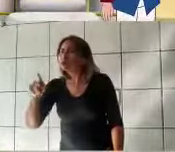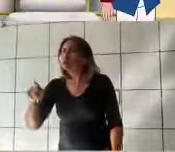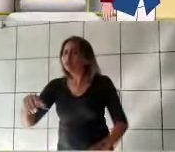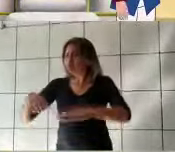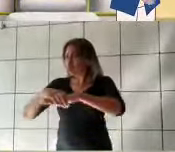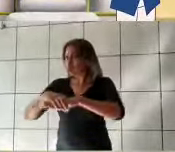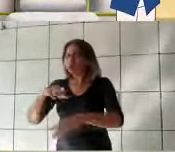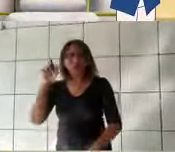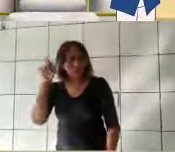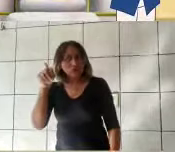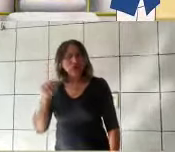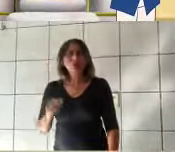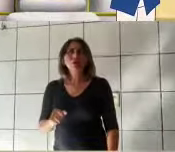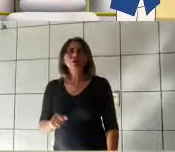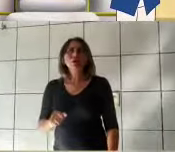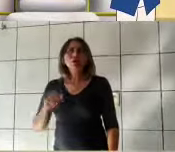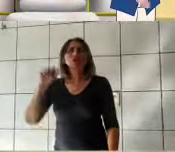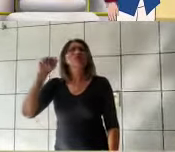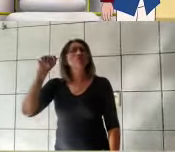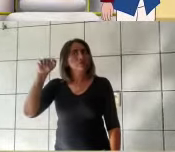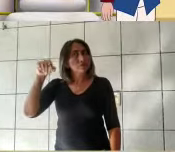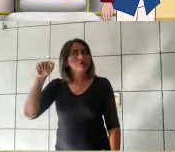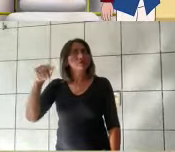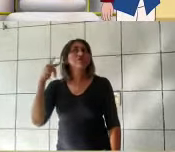príncipe e eles a levaram até ele.